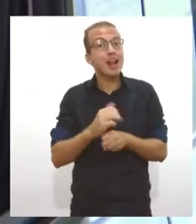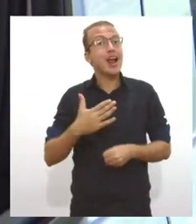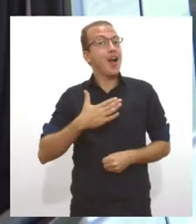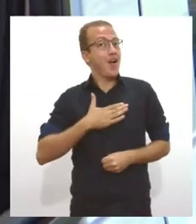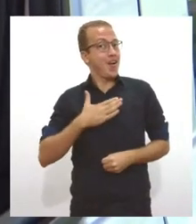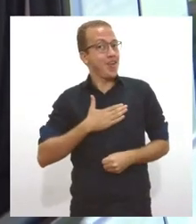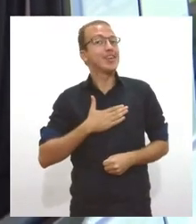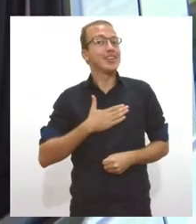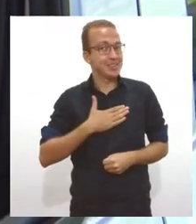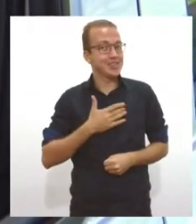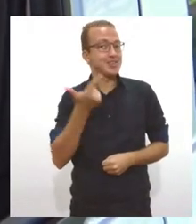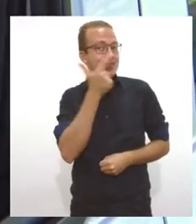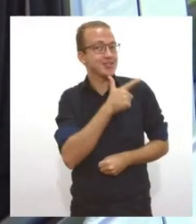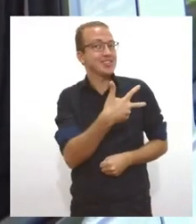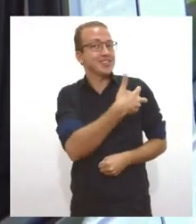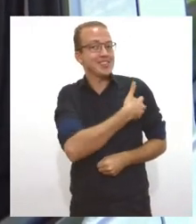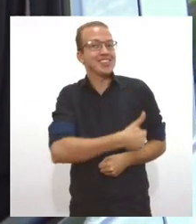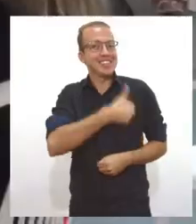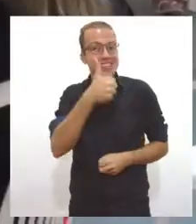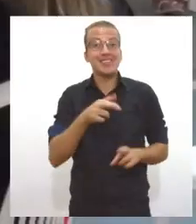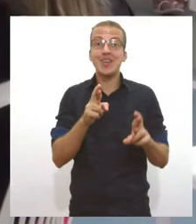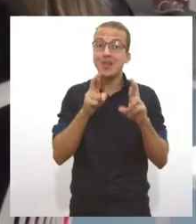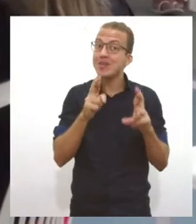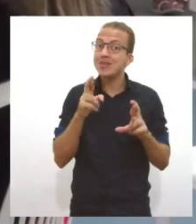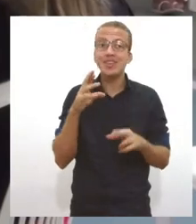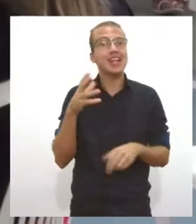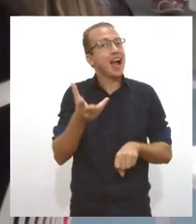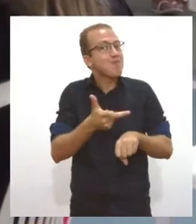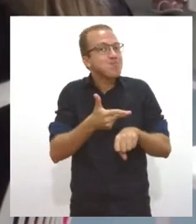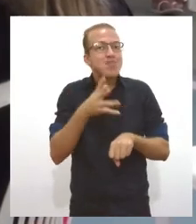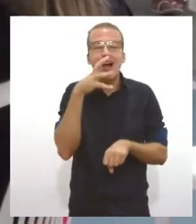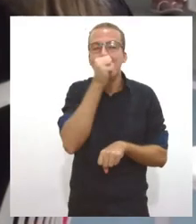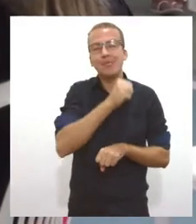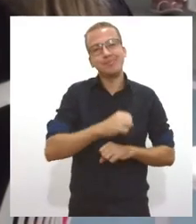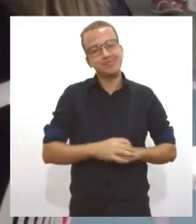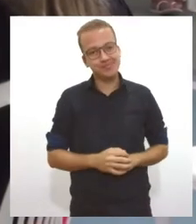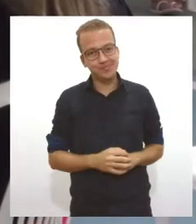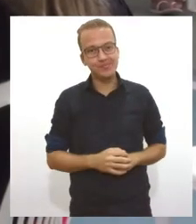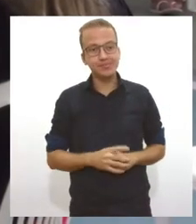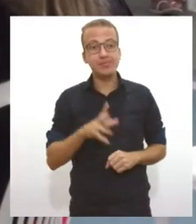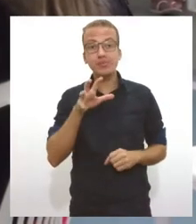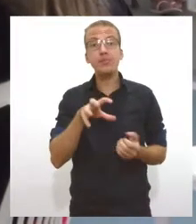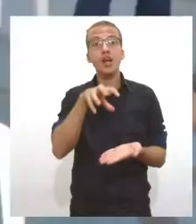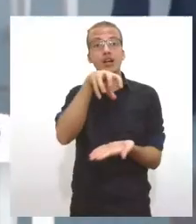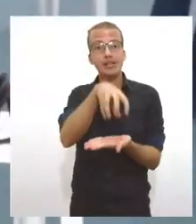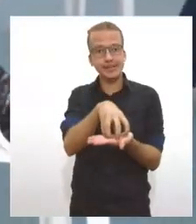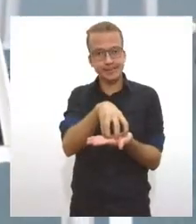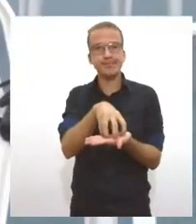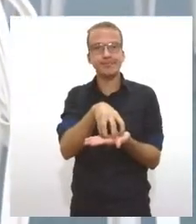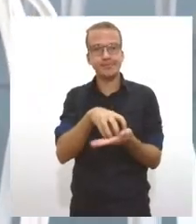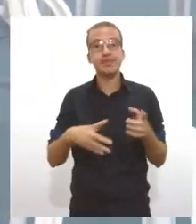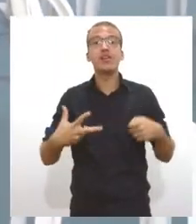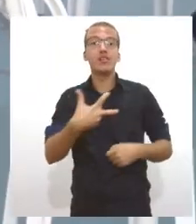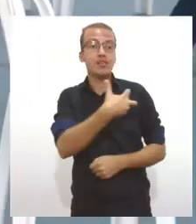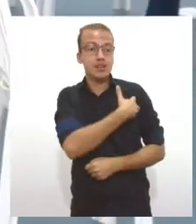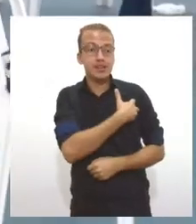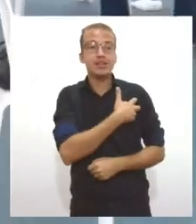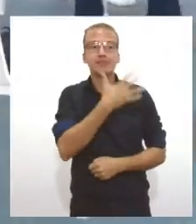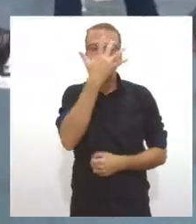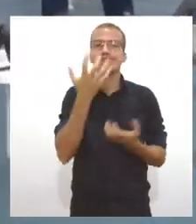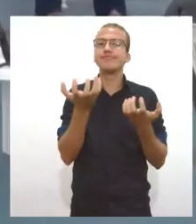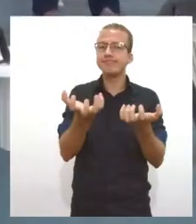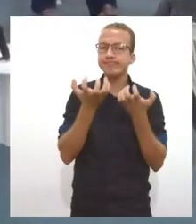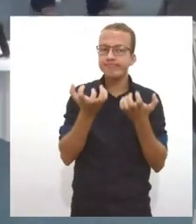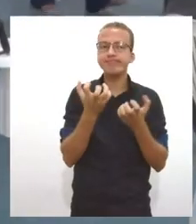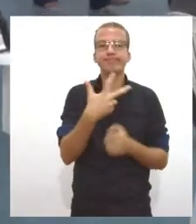sendo o mais rápido possível. Neste ponto de vacinação, muitos buscam garantir uma dose contra a